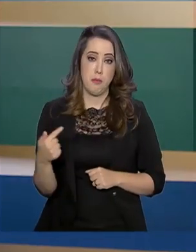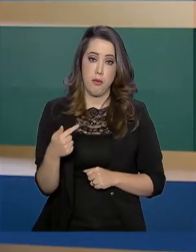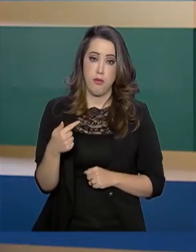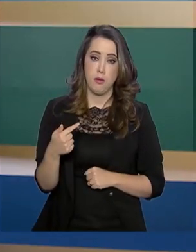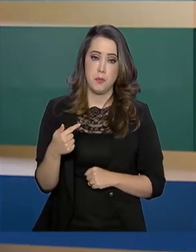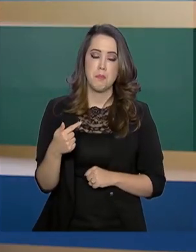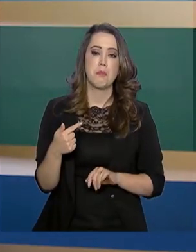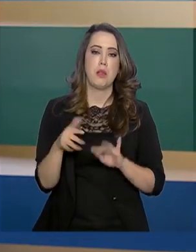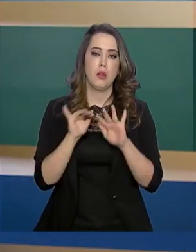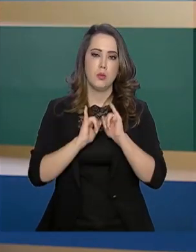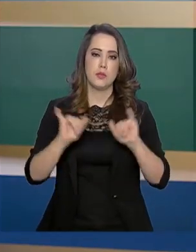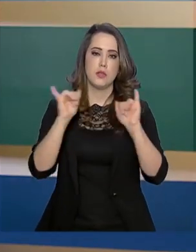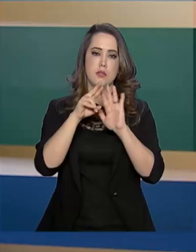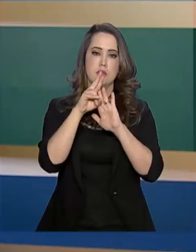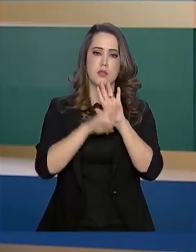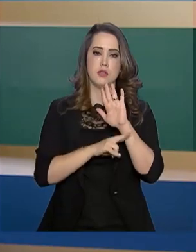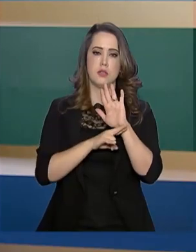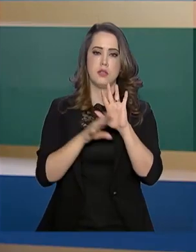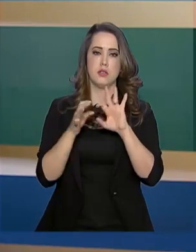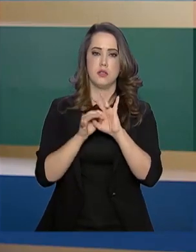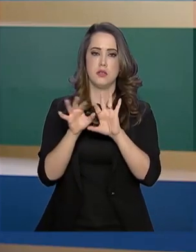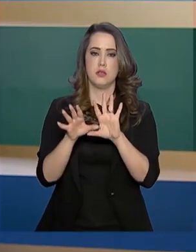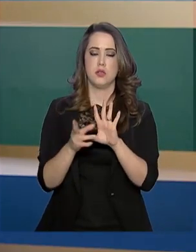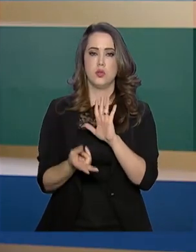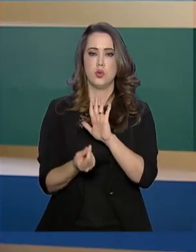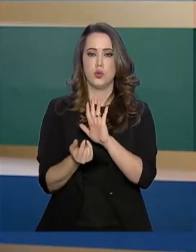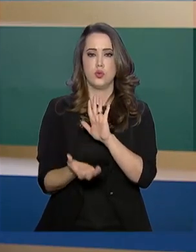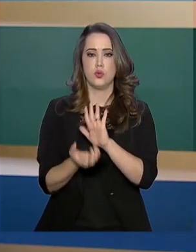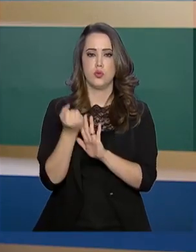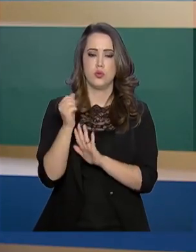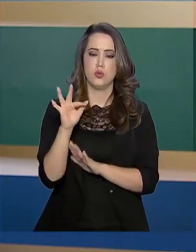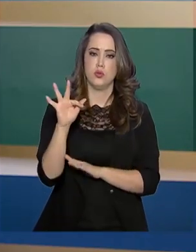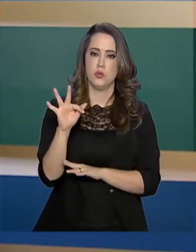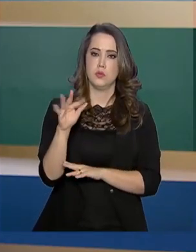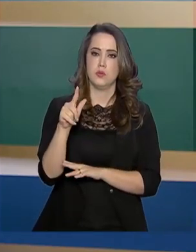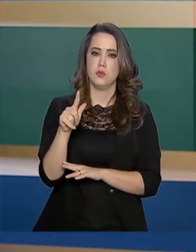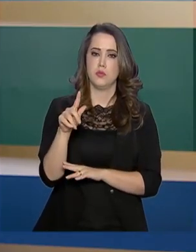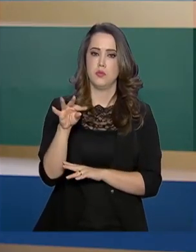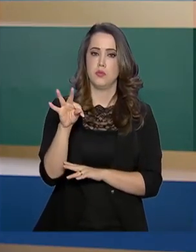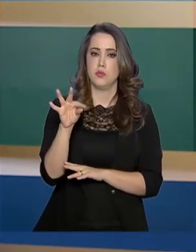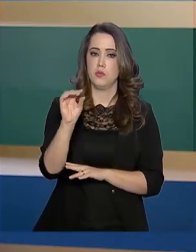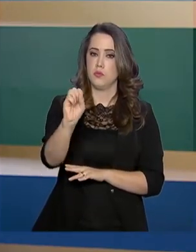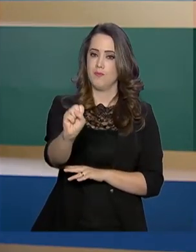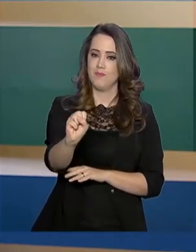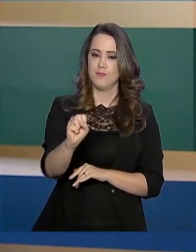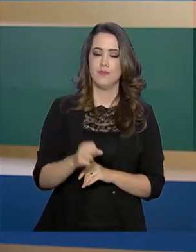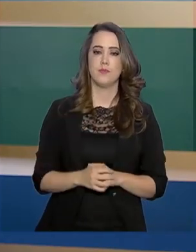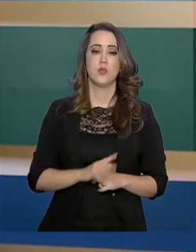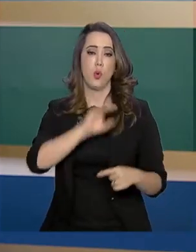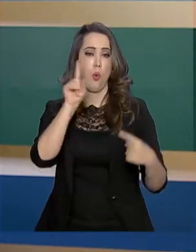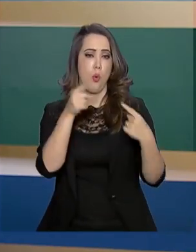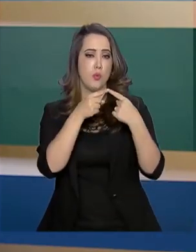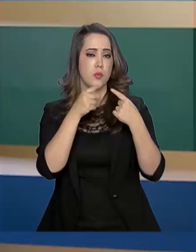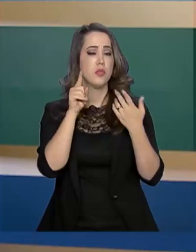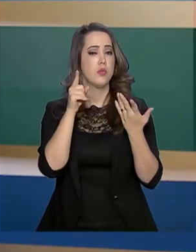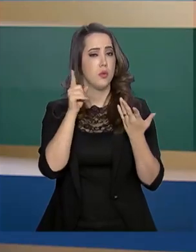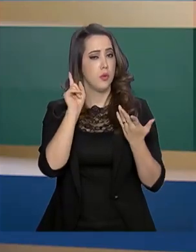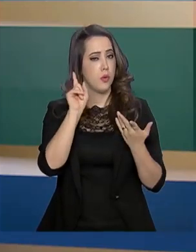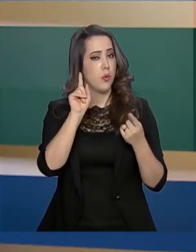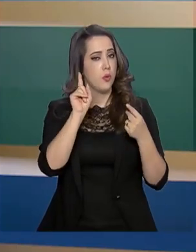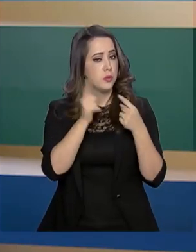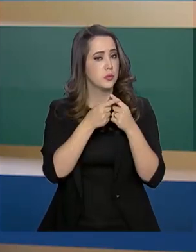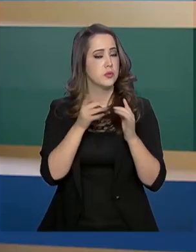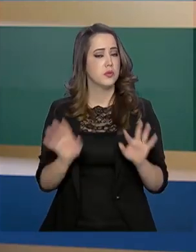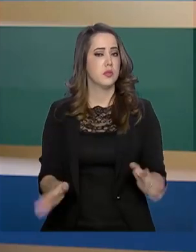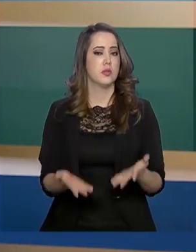serão anunciadas as regras referentes à liberação de saques de recursos do Fundo de Garantia do Tempo de Serviço, o FGTS.